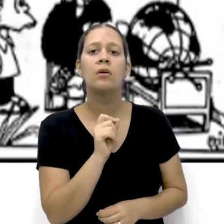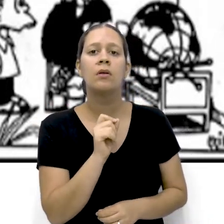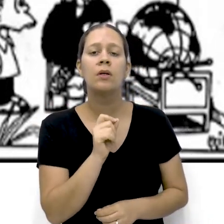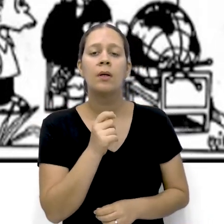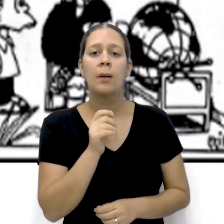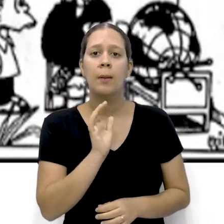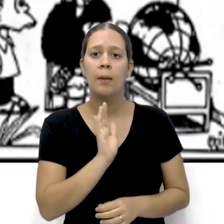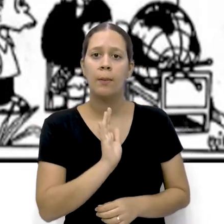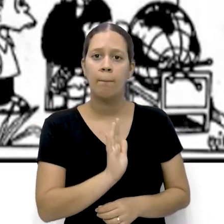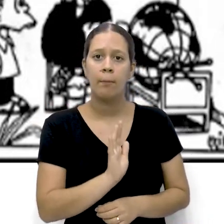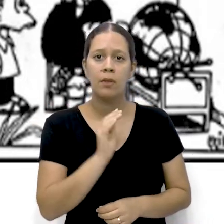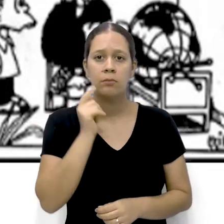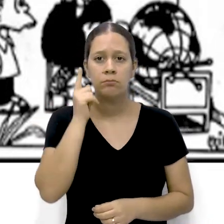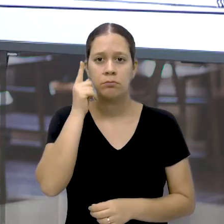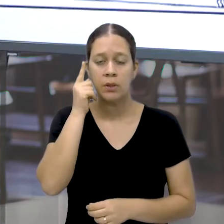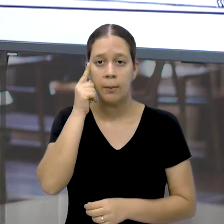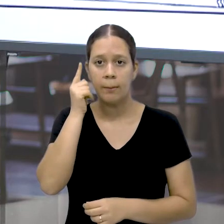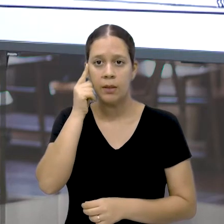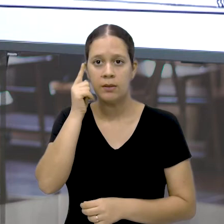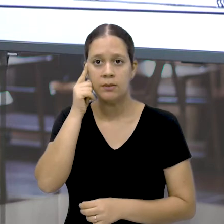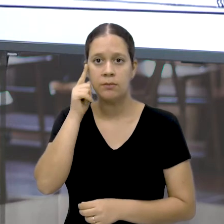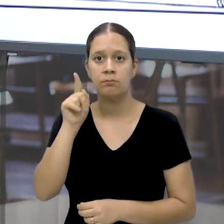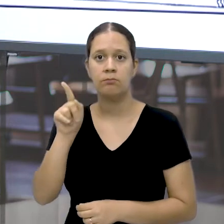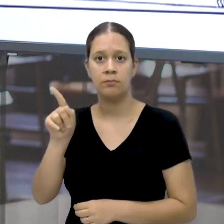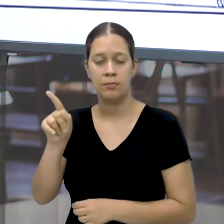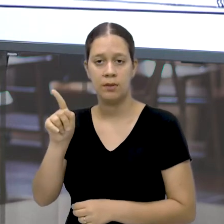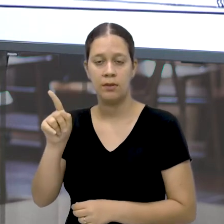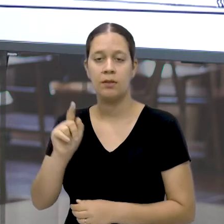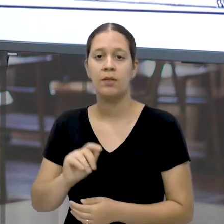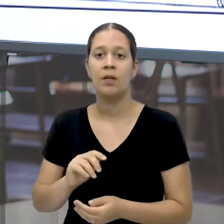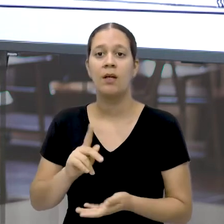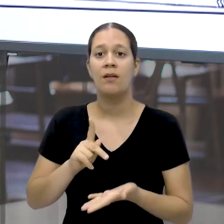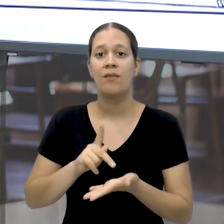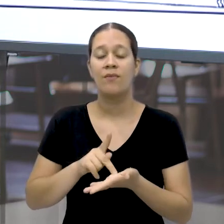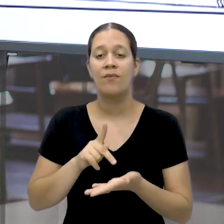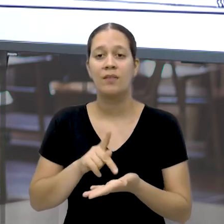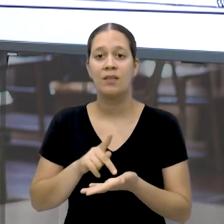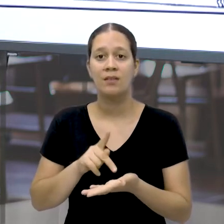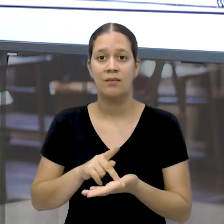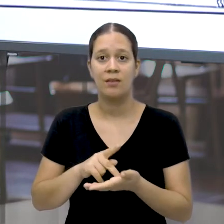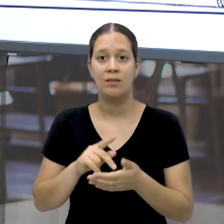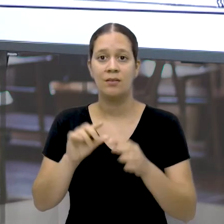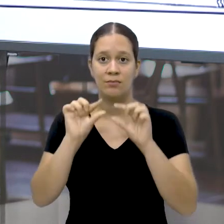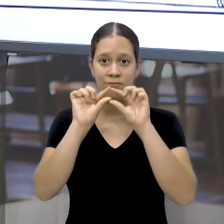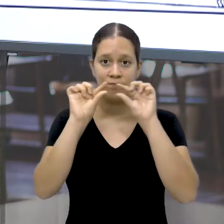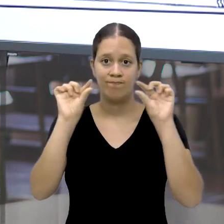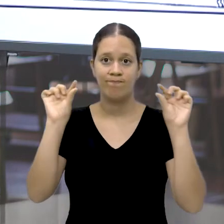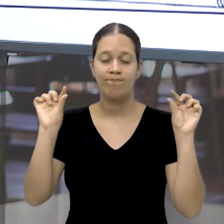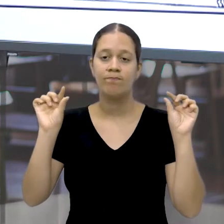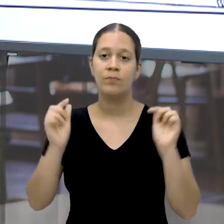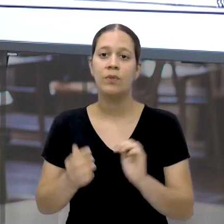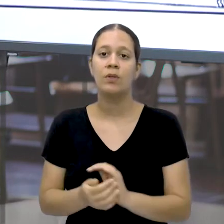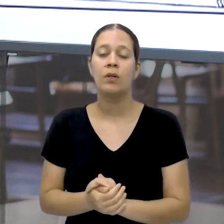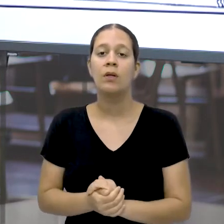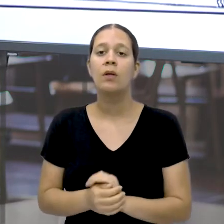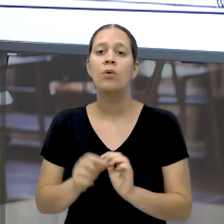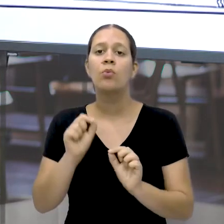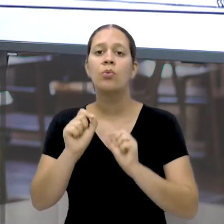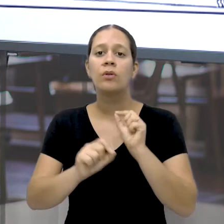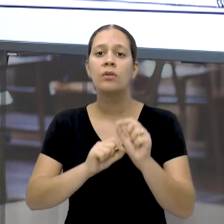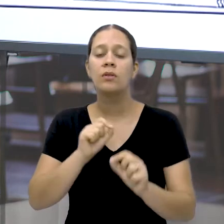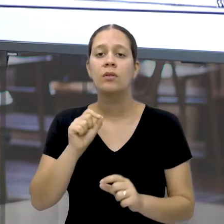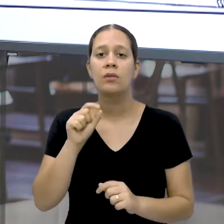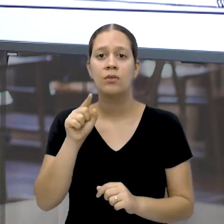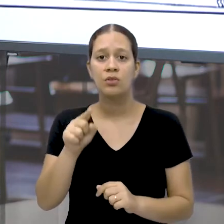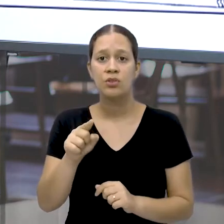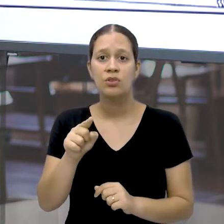Parem E reflitam Sobre esta Idade Na verdade Sobre esta Querida De Mafalda O que é que Vocês pensam Quando